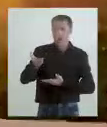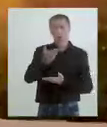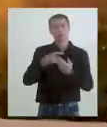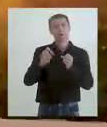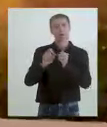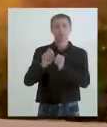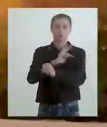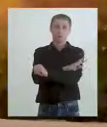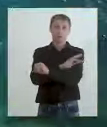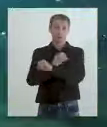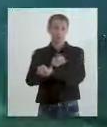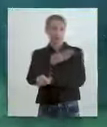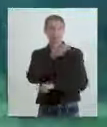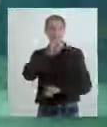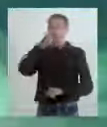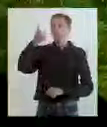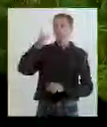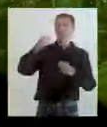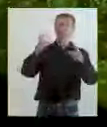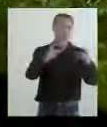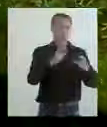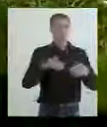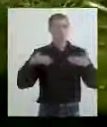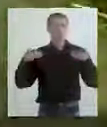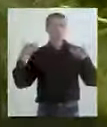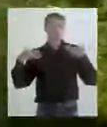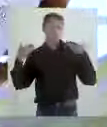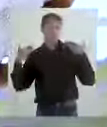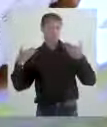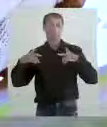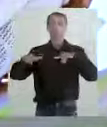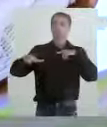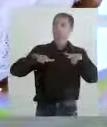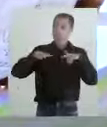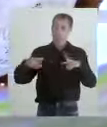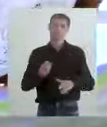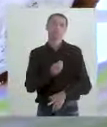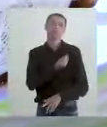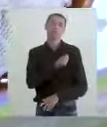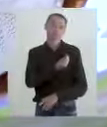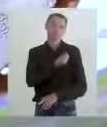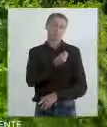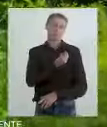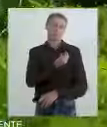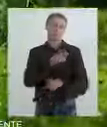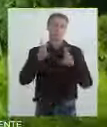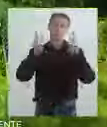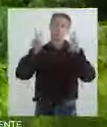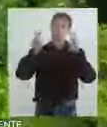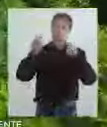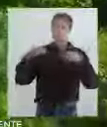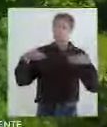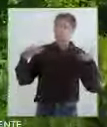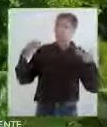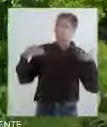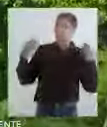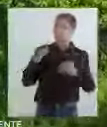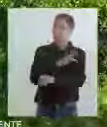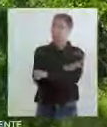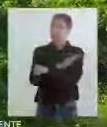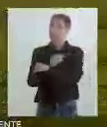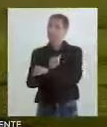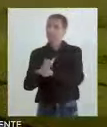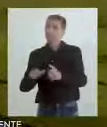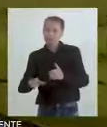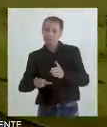fazem do Tocantins o melhor lugar para se divertir, trabalhar e viver. Quando o assunto é turismo no